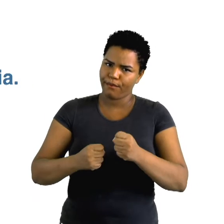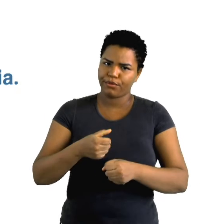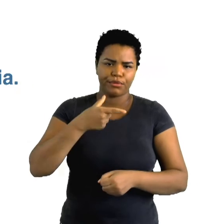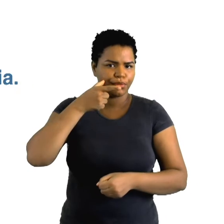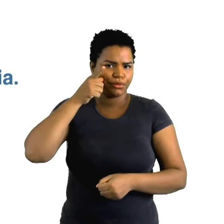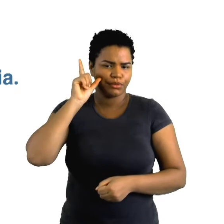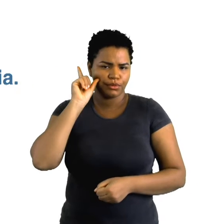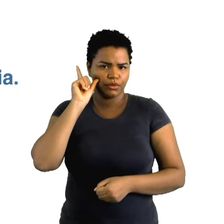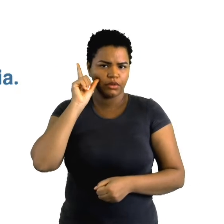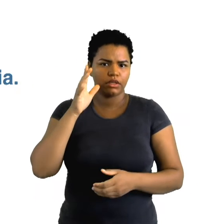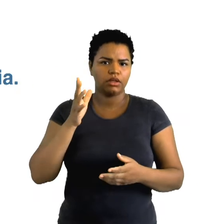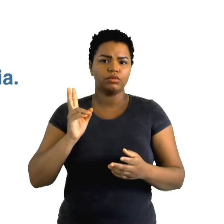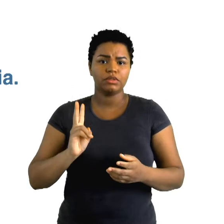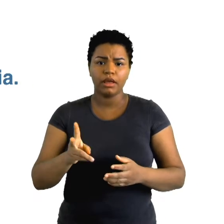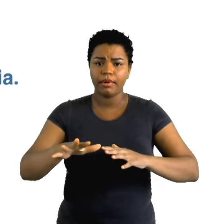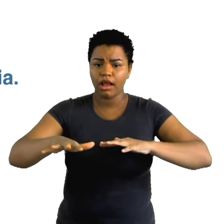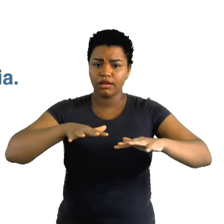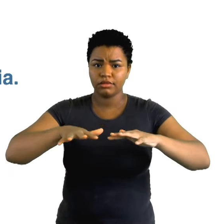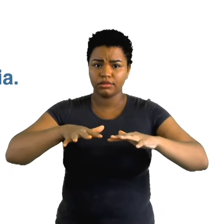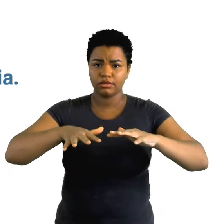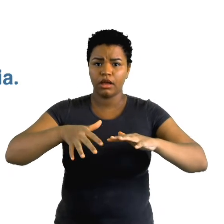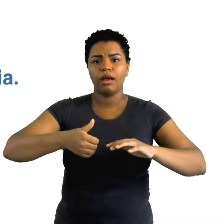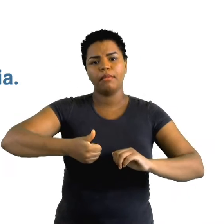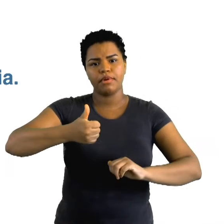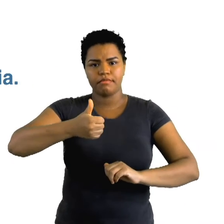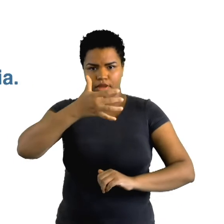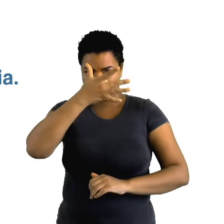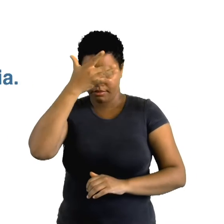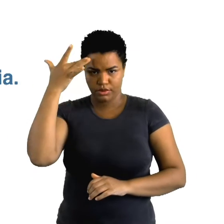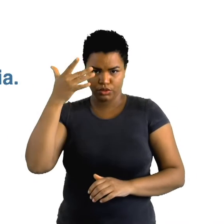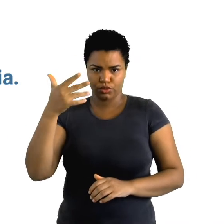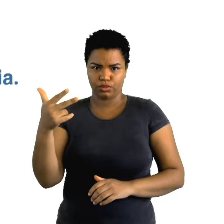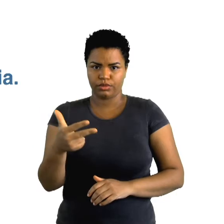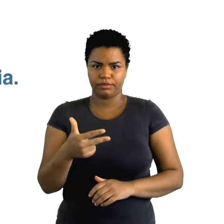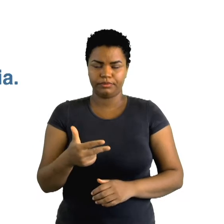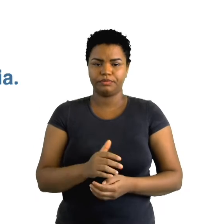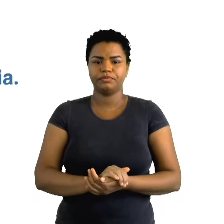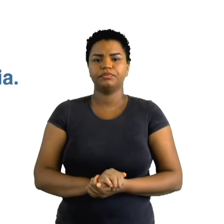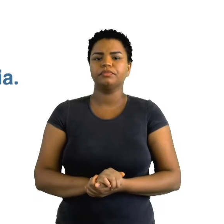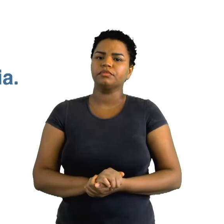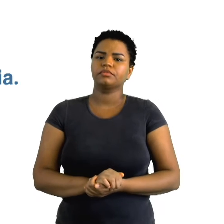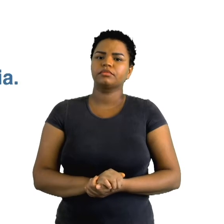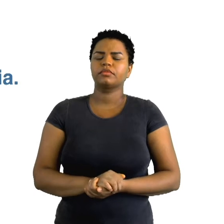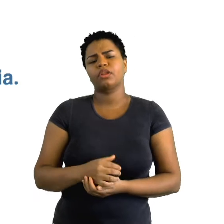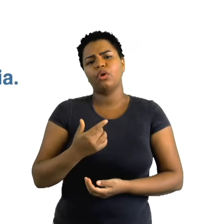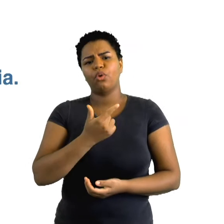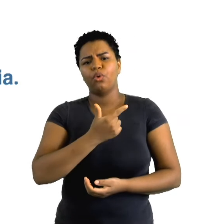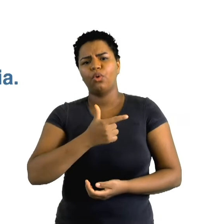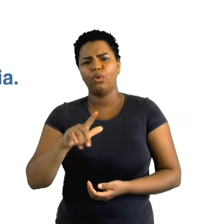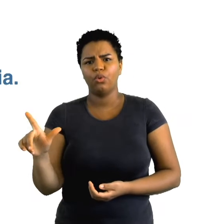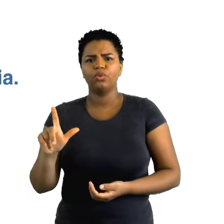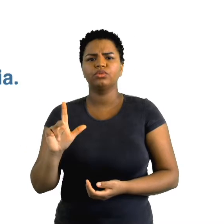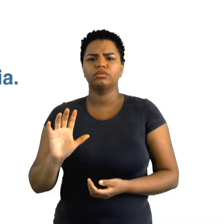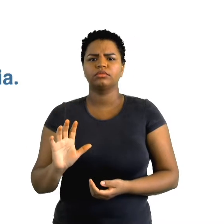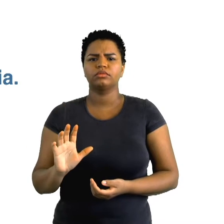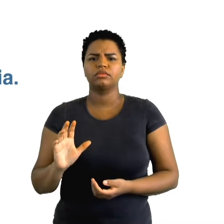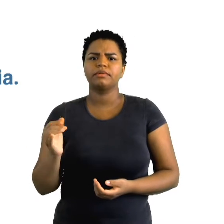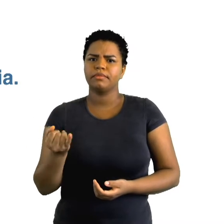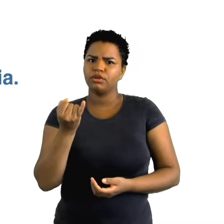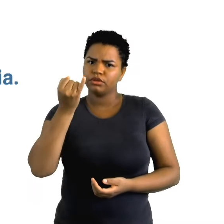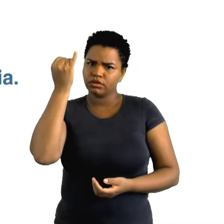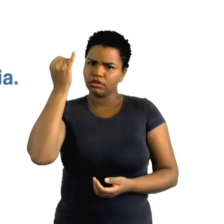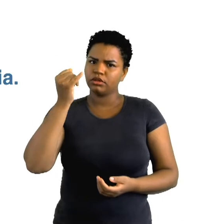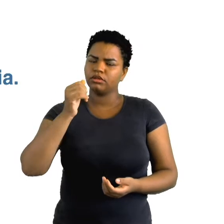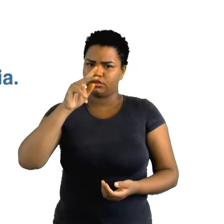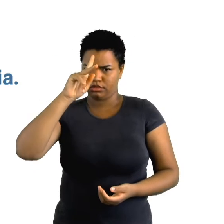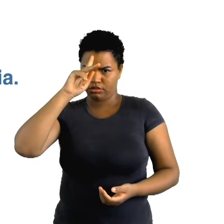verbo, ação vai estar sempre em primeira pessoa. Outro fato importante na autobiografia é que você vai